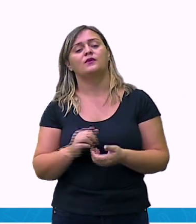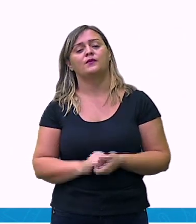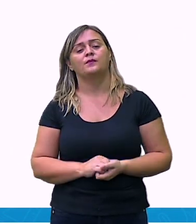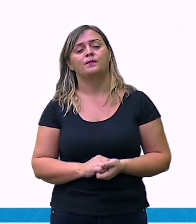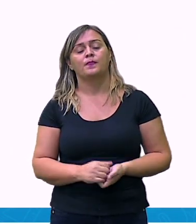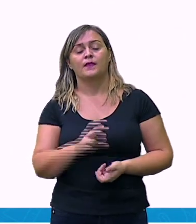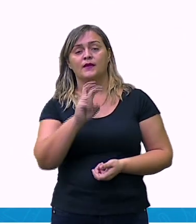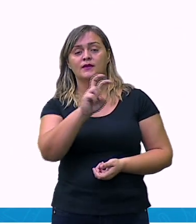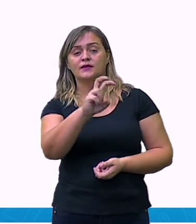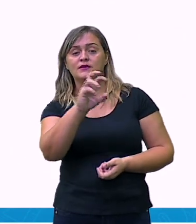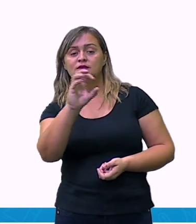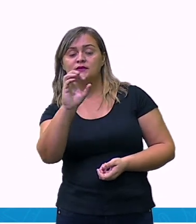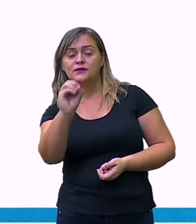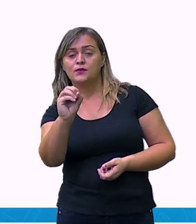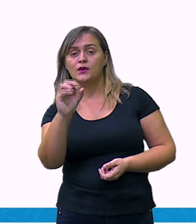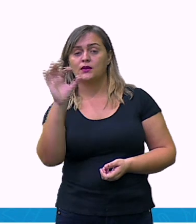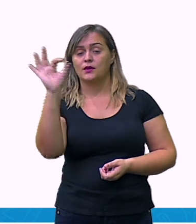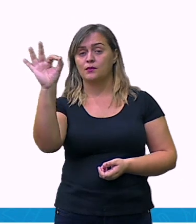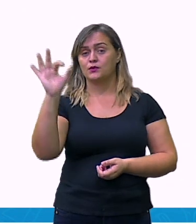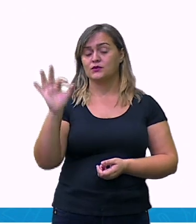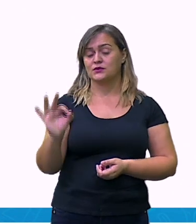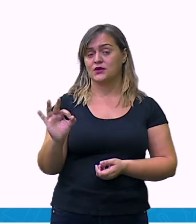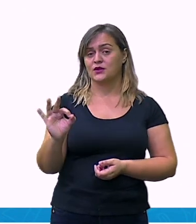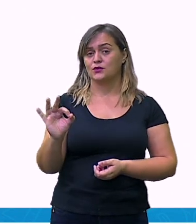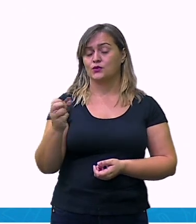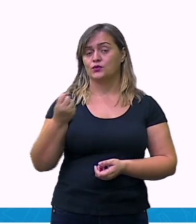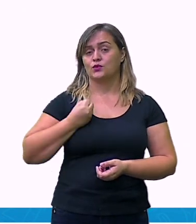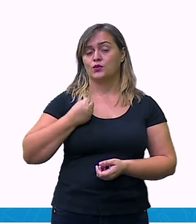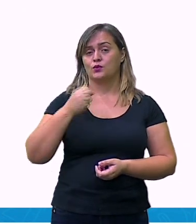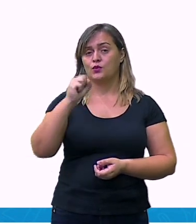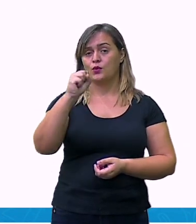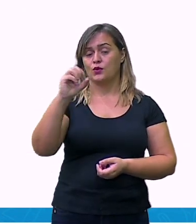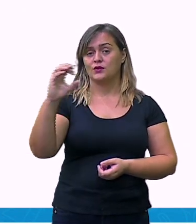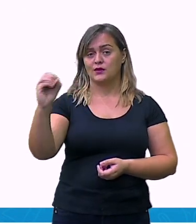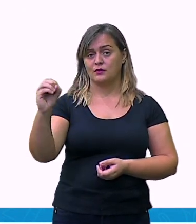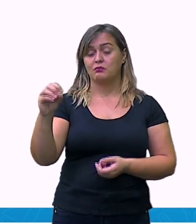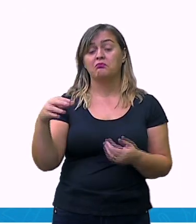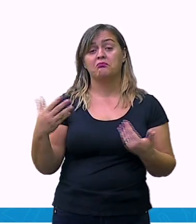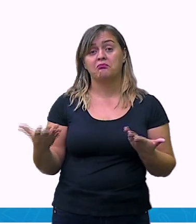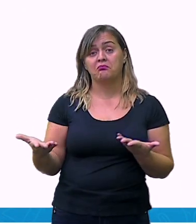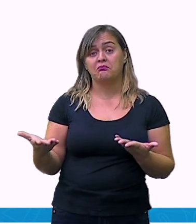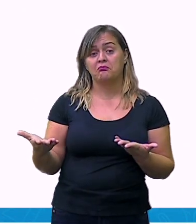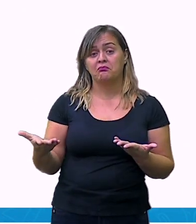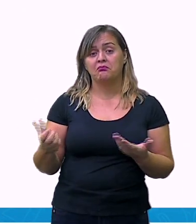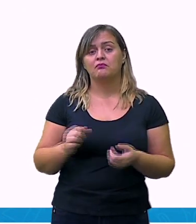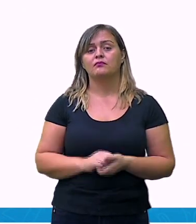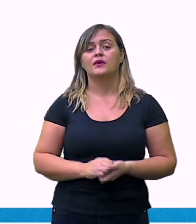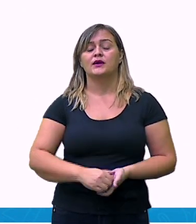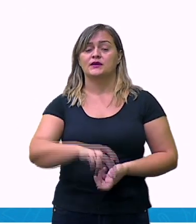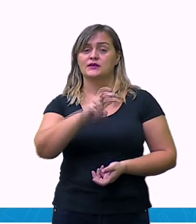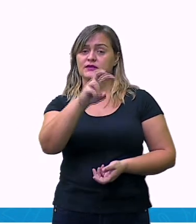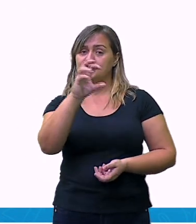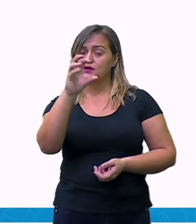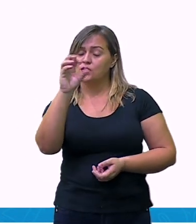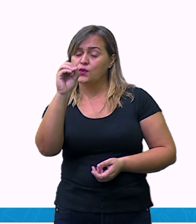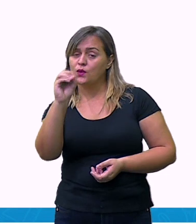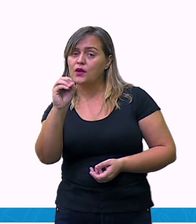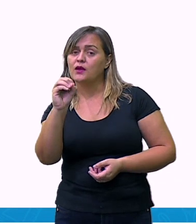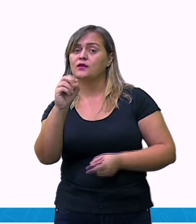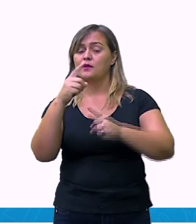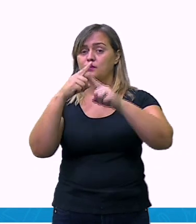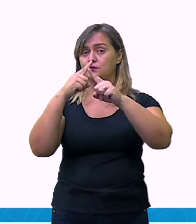multiplicar por oitenta, cinquenta vezes oitenta e vou dividir por